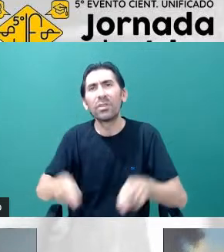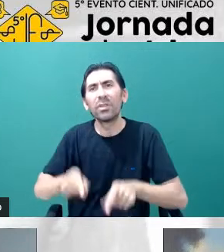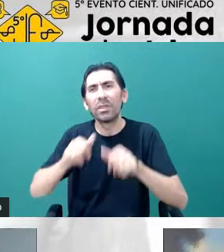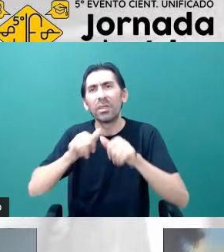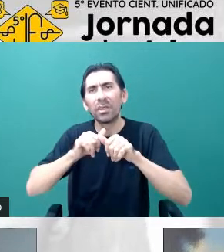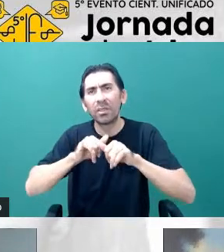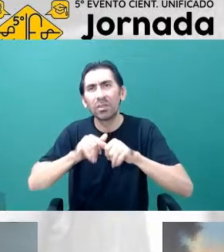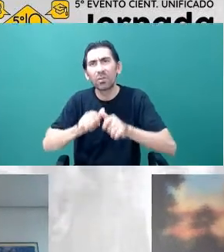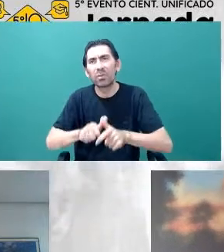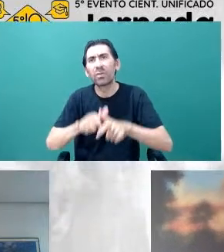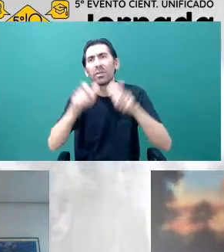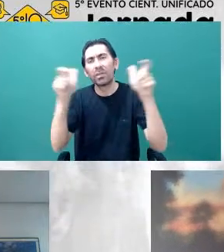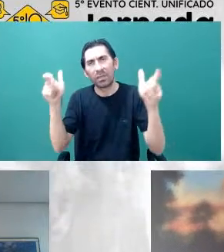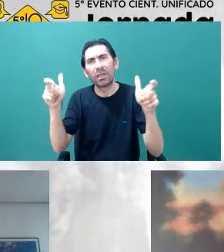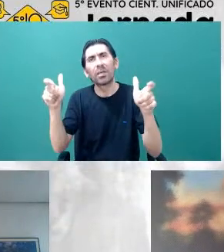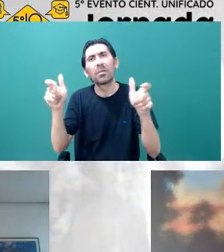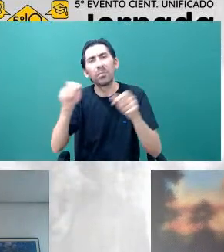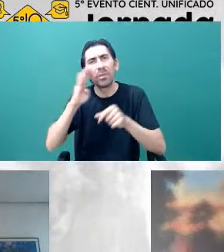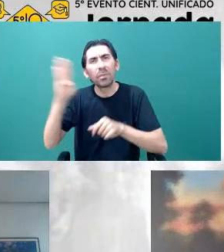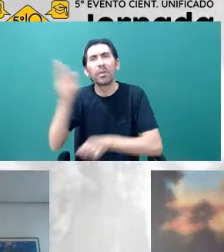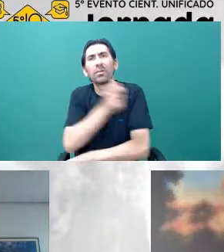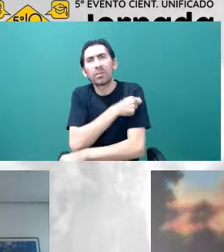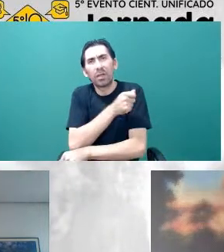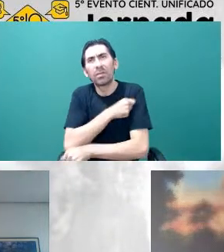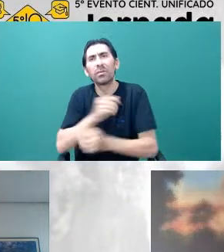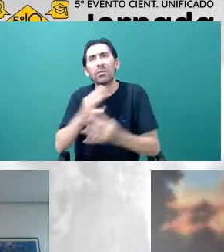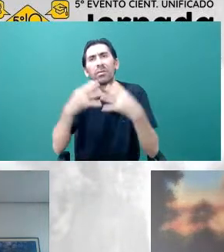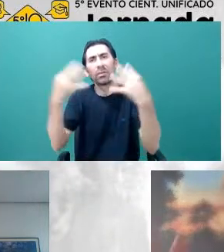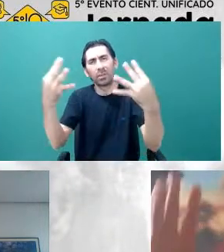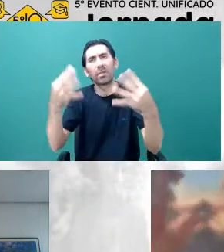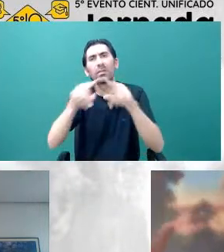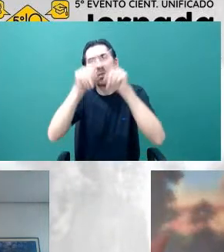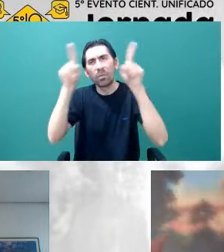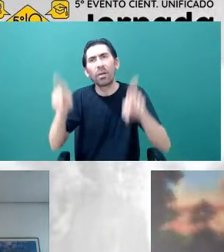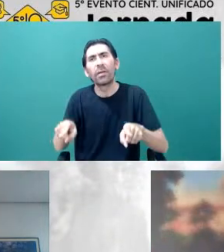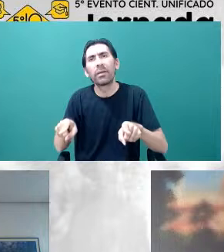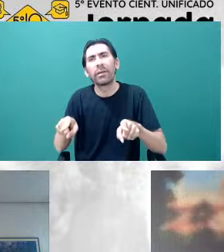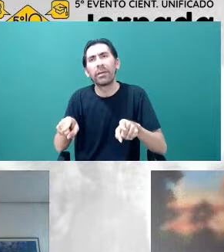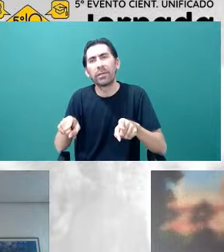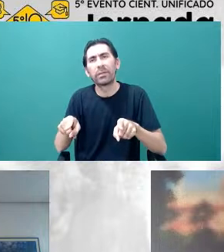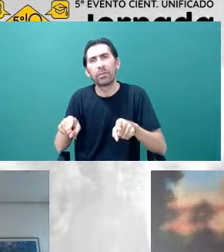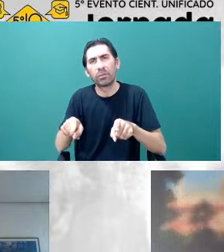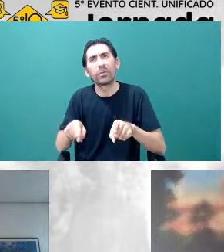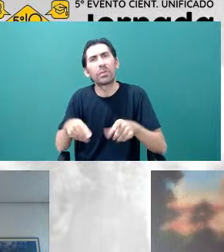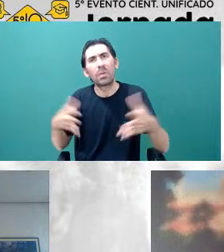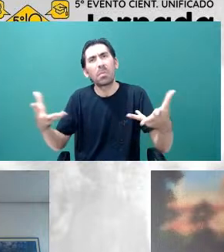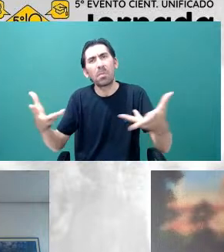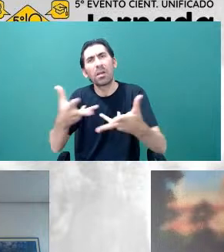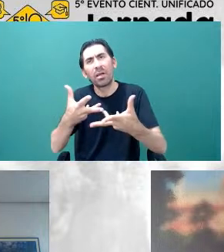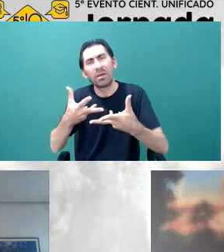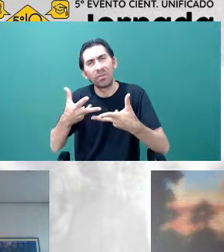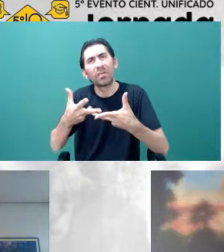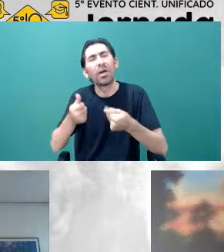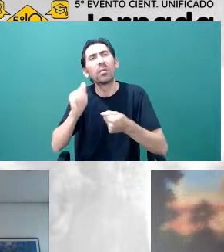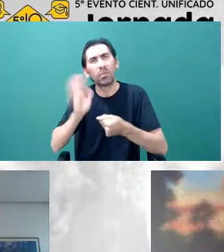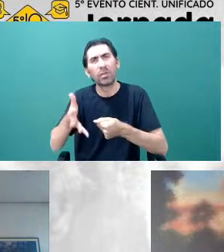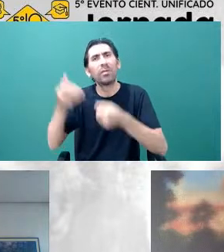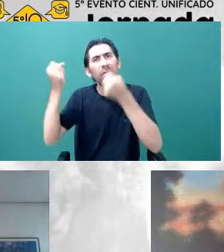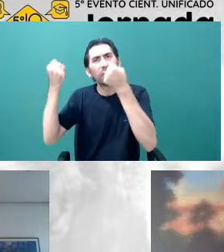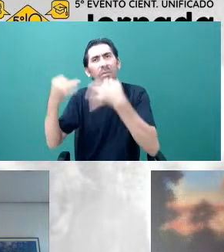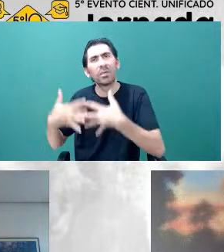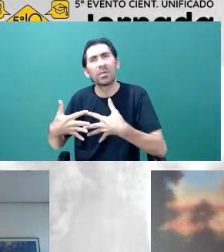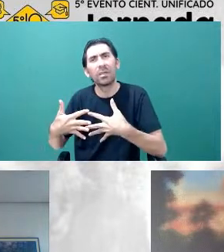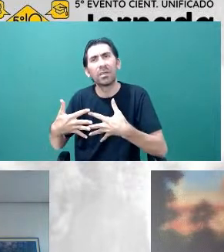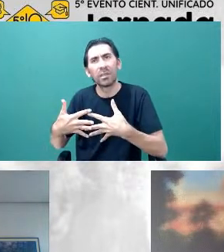os alunos que estão nos assistindo, porque são projetos que são magníficos, como o Bia falou, a astronomia